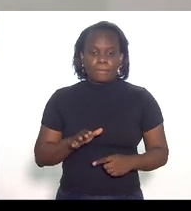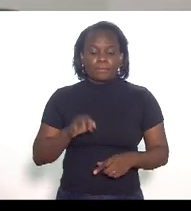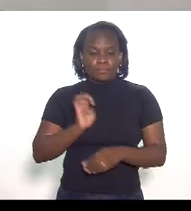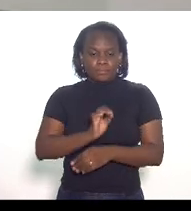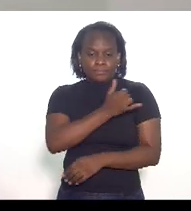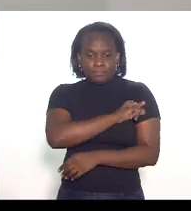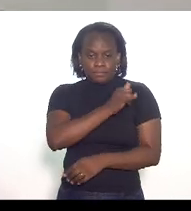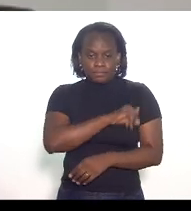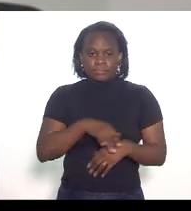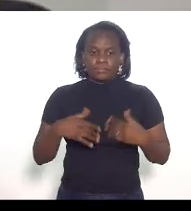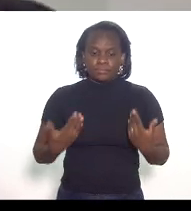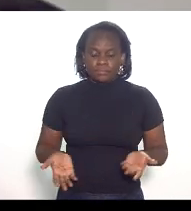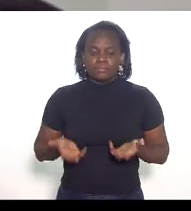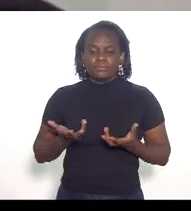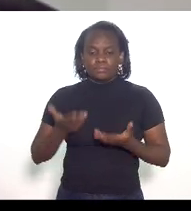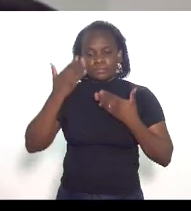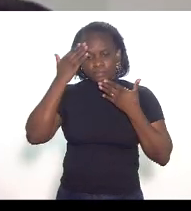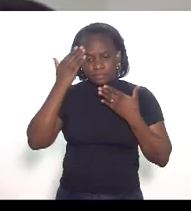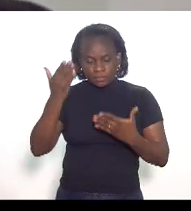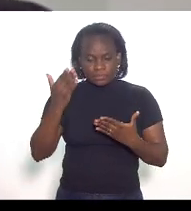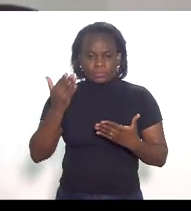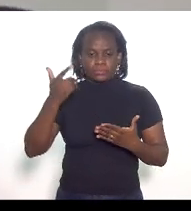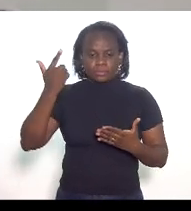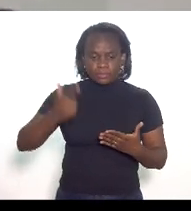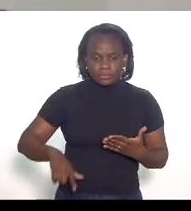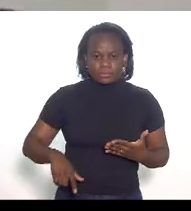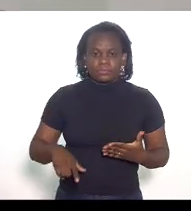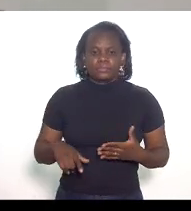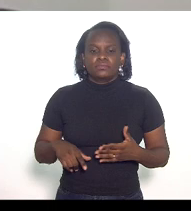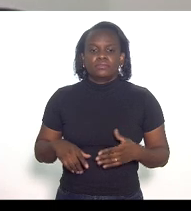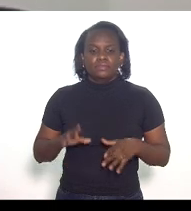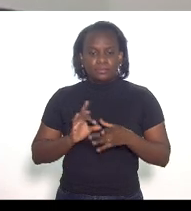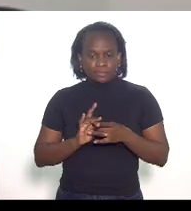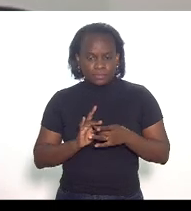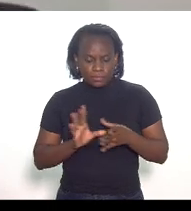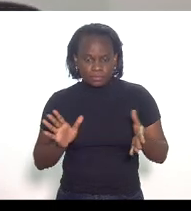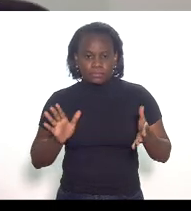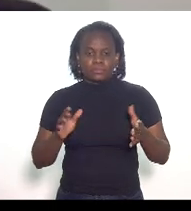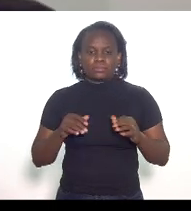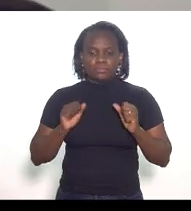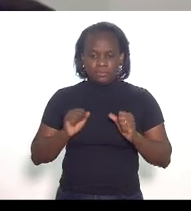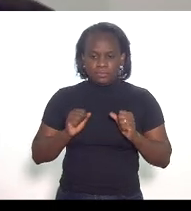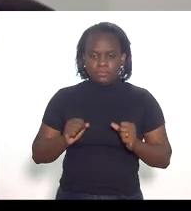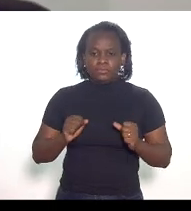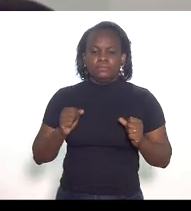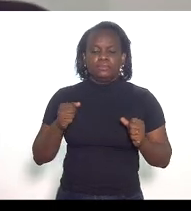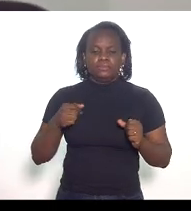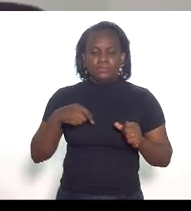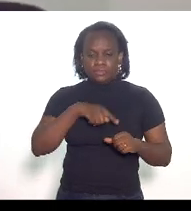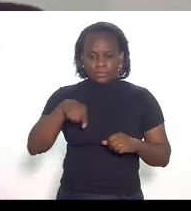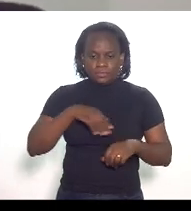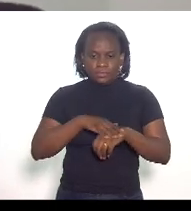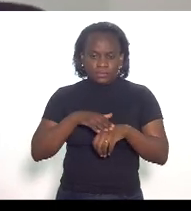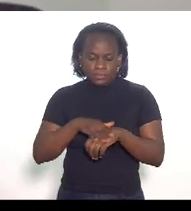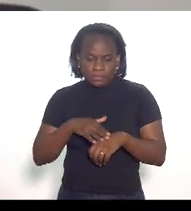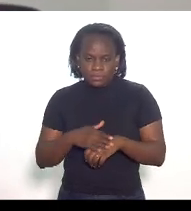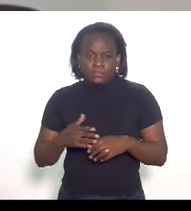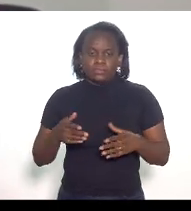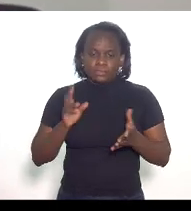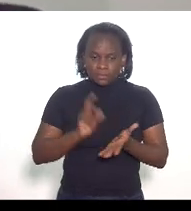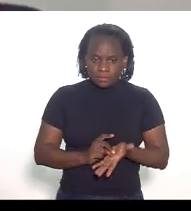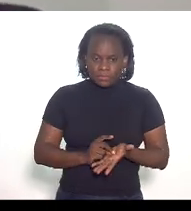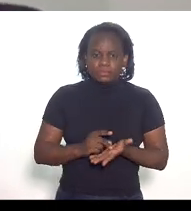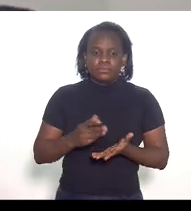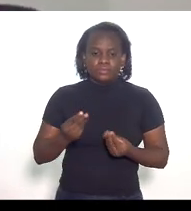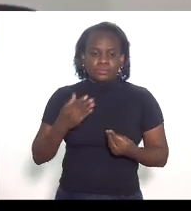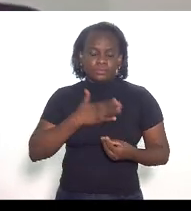estado do Rio de Janeiro então gostaria de agradecer novamente me coloco aqui na total disposição dos senhores e que realmente nós